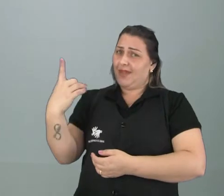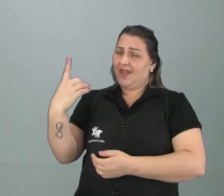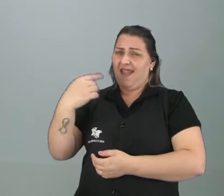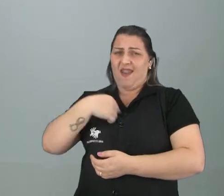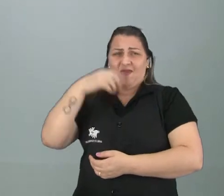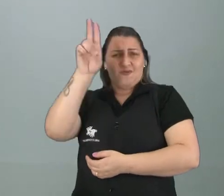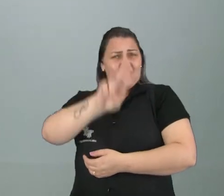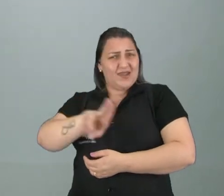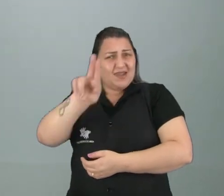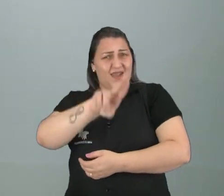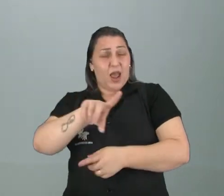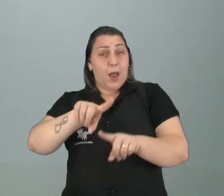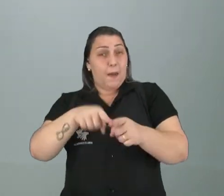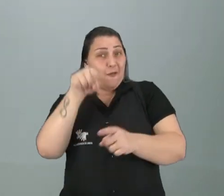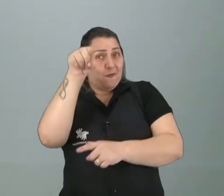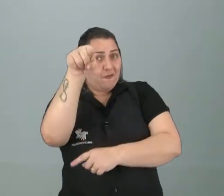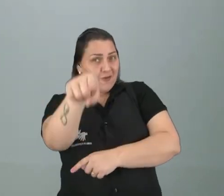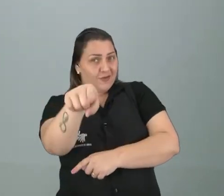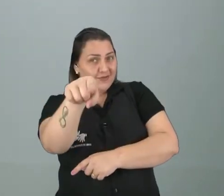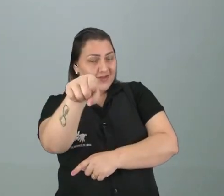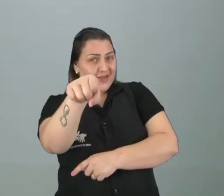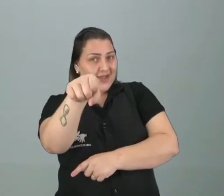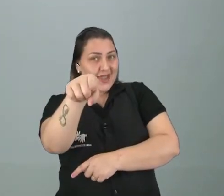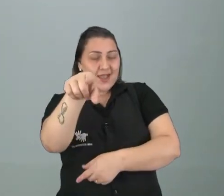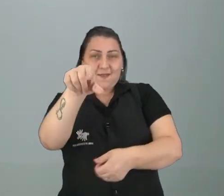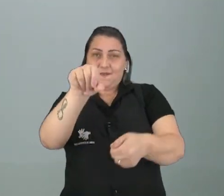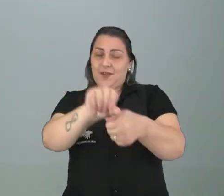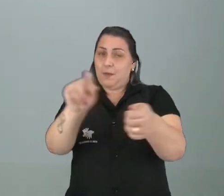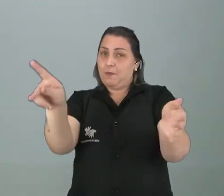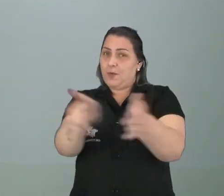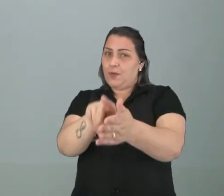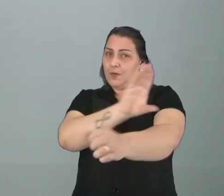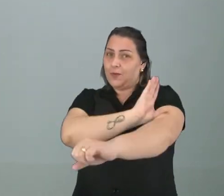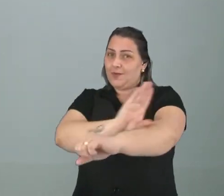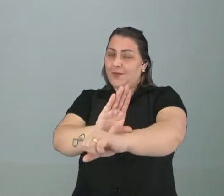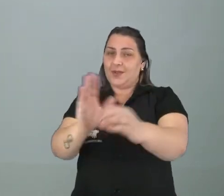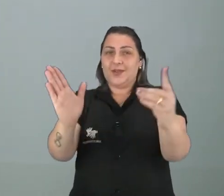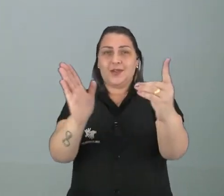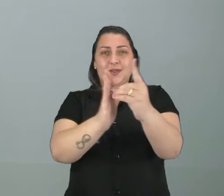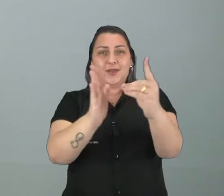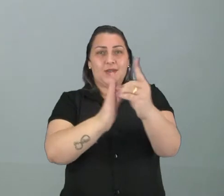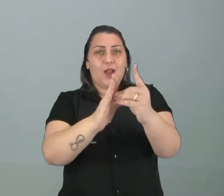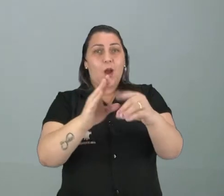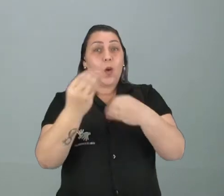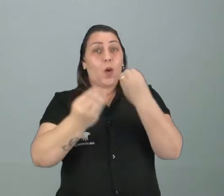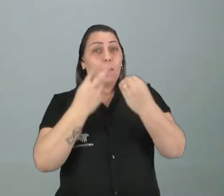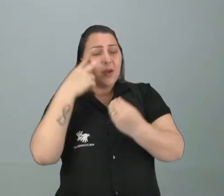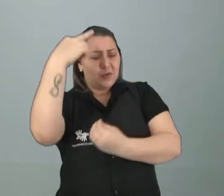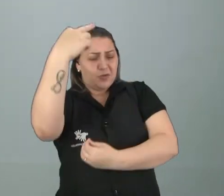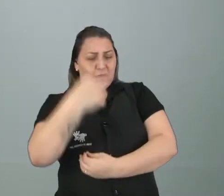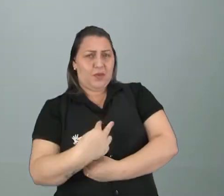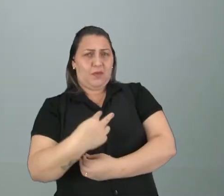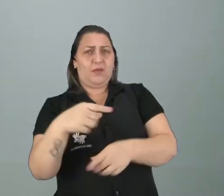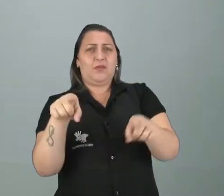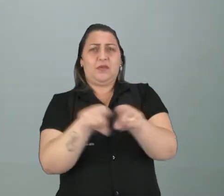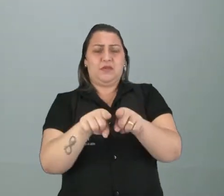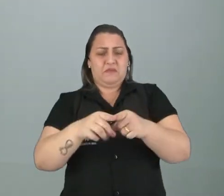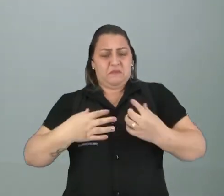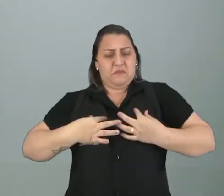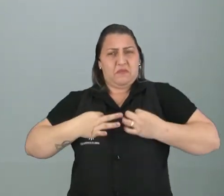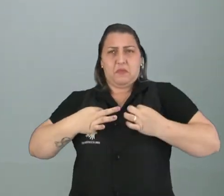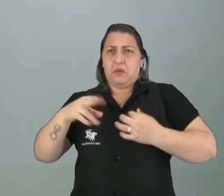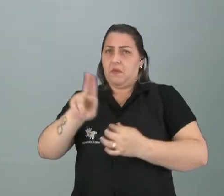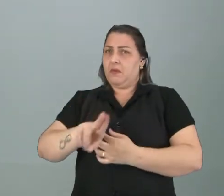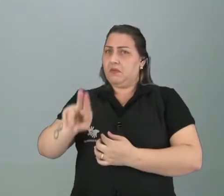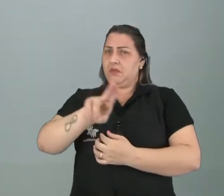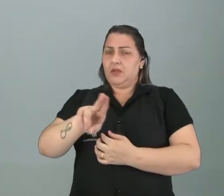eu não usaria isso. Mas você não faz parte dessa cultura indígena, né? Como eles olham para nós, também pode achar, esse tipo de roupa eu não